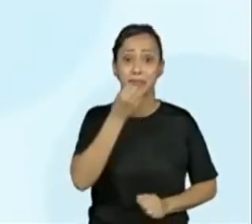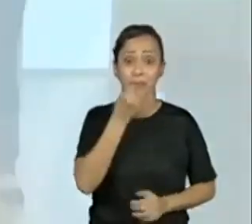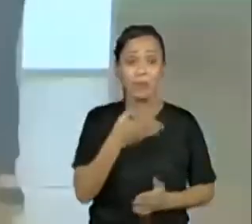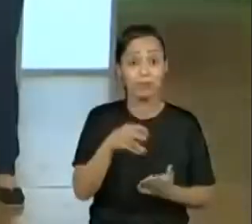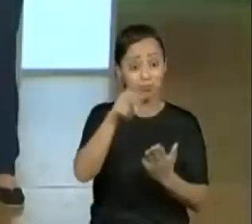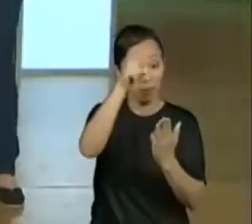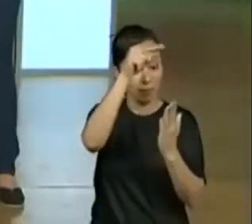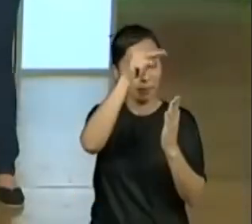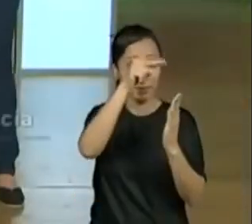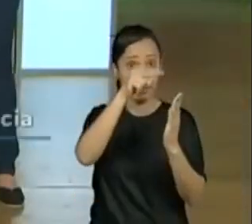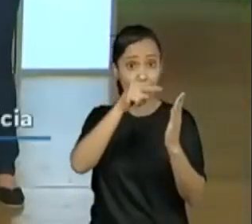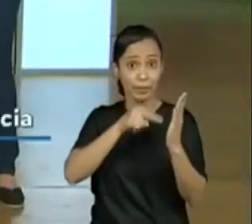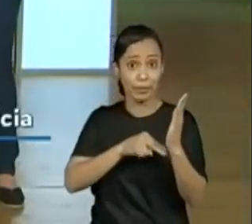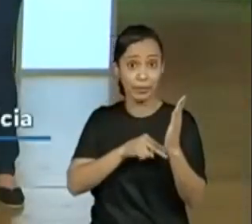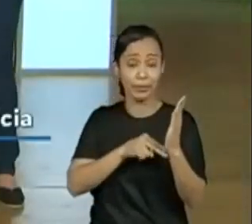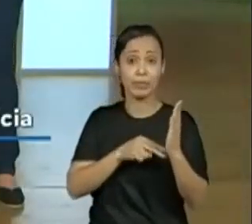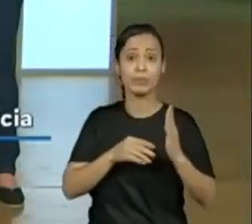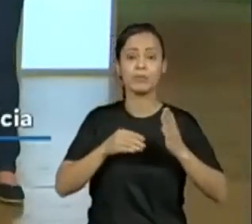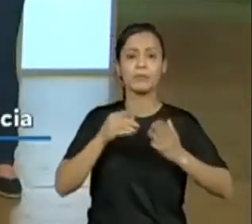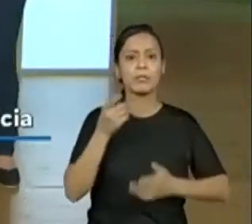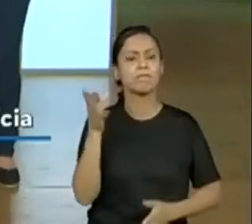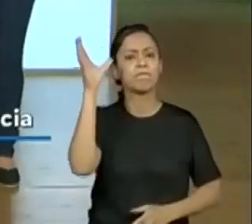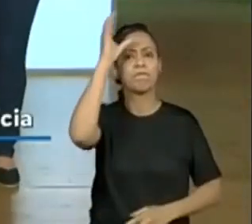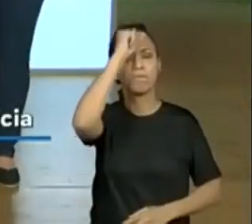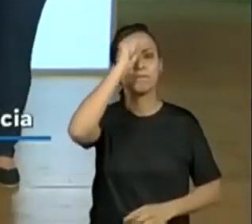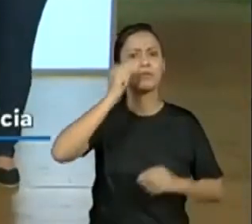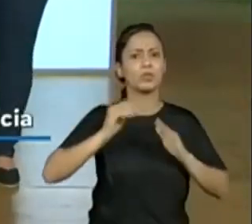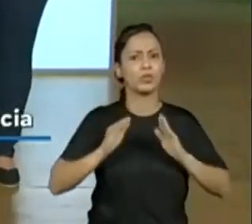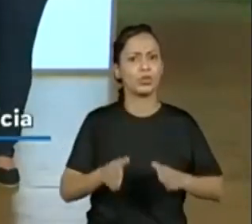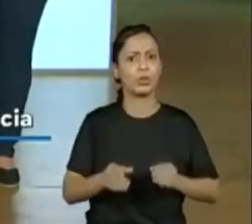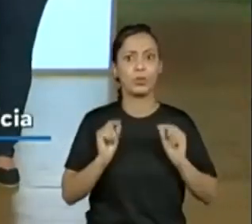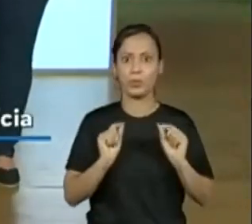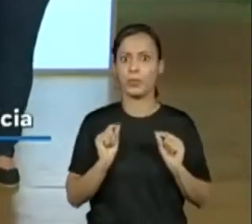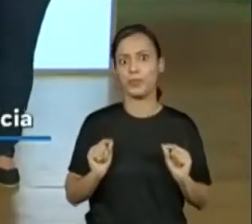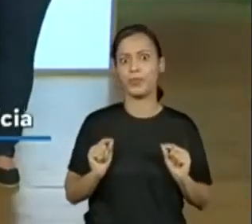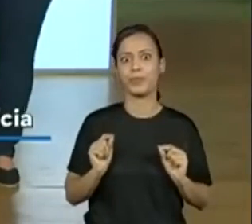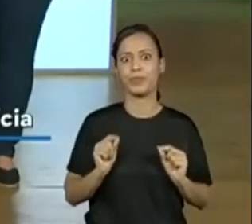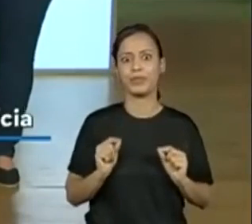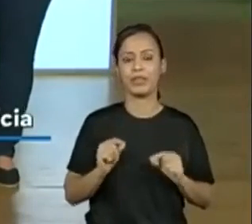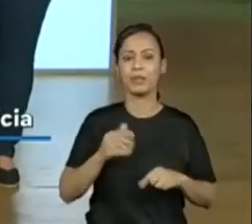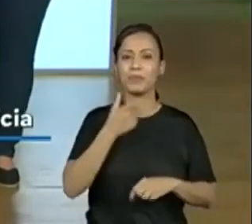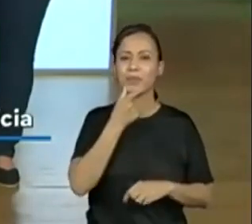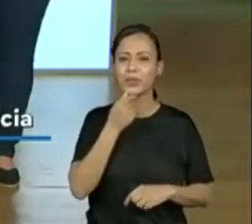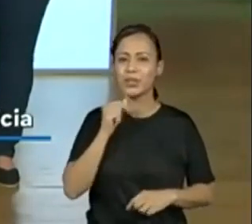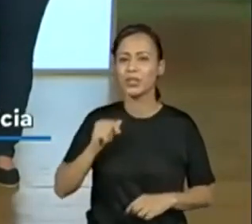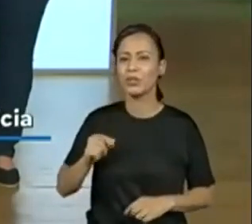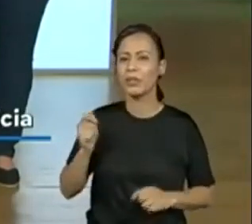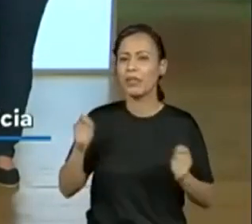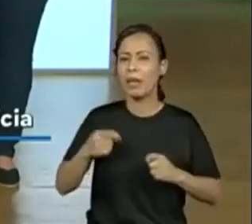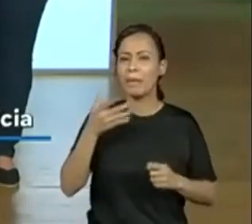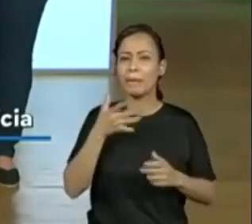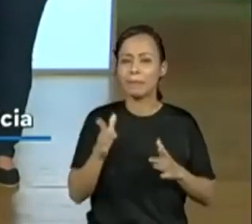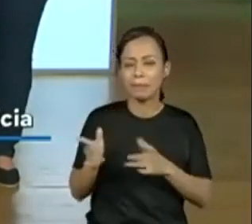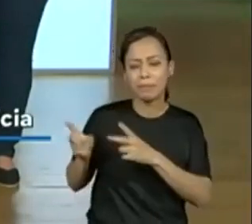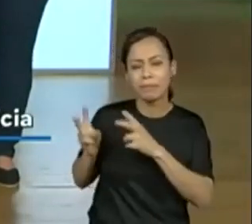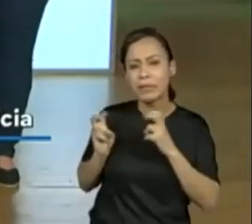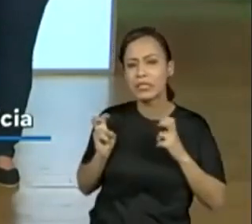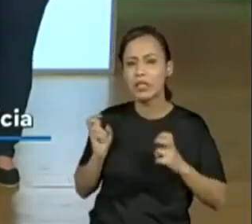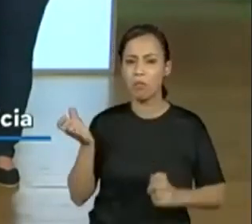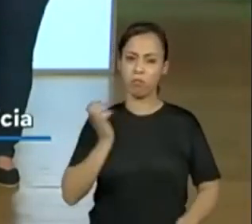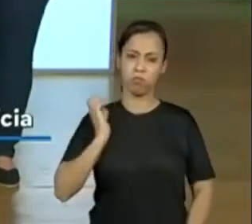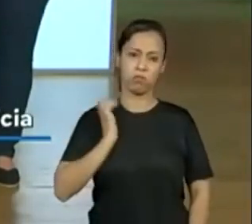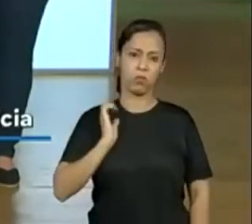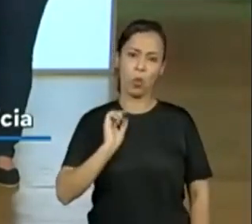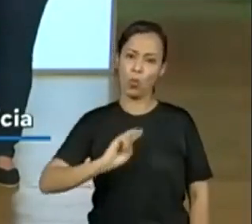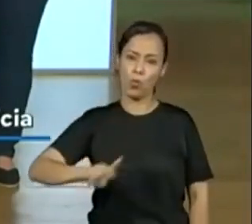leitura, porque fala assim, dá pra ver, não fala muito do garoto, mas dá pra ver que ele é um pouco mais humilde, né? E